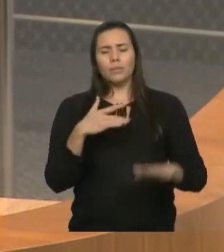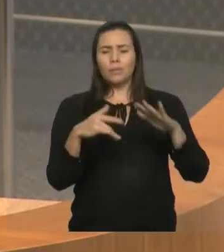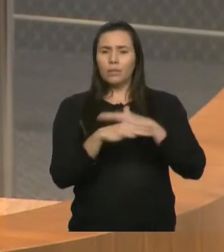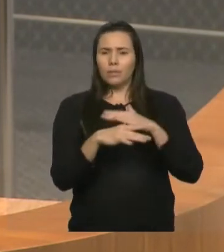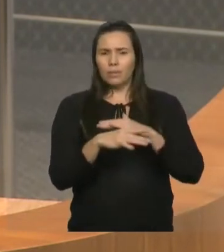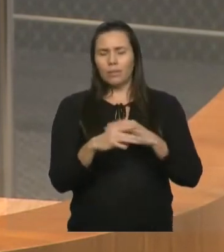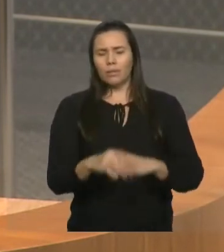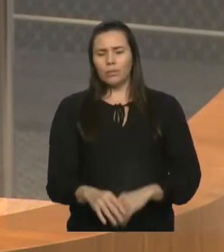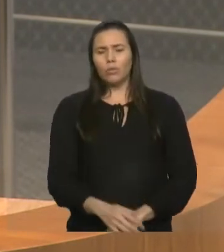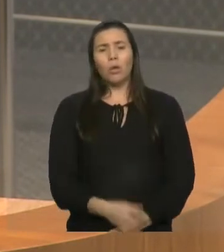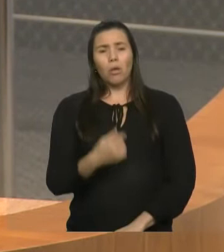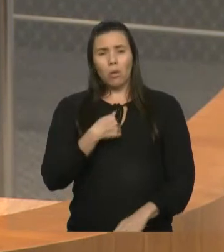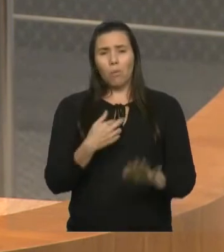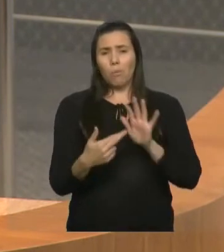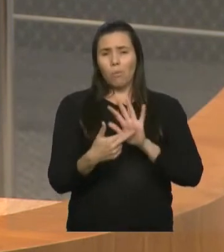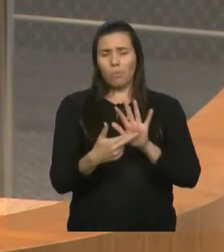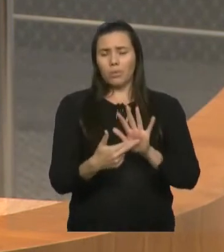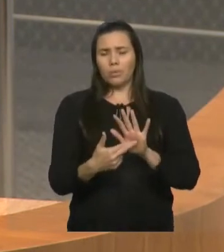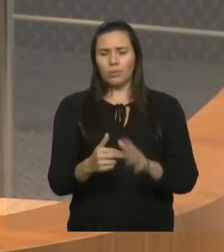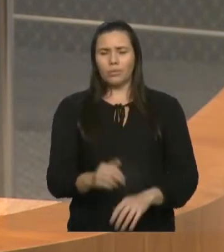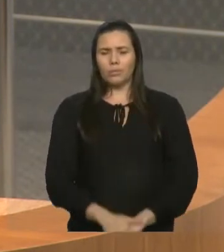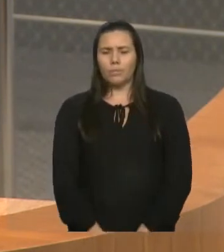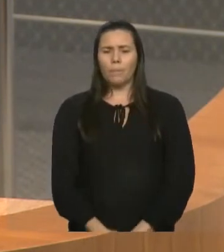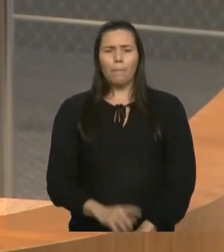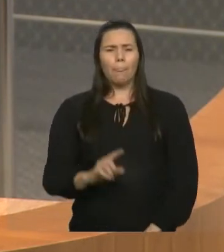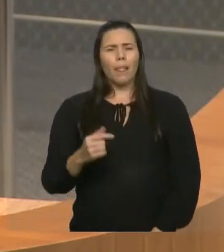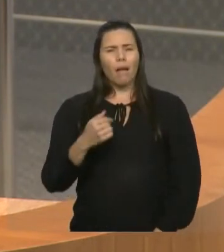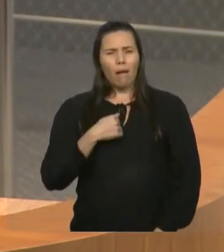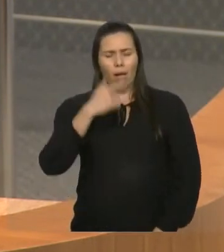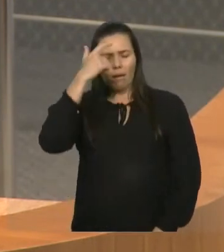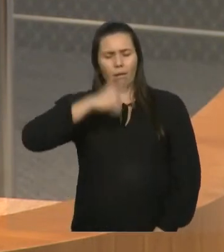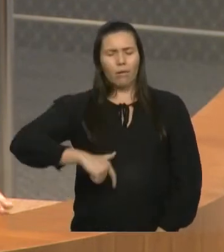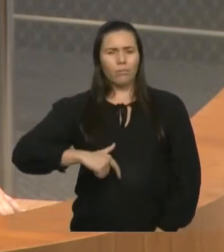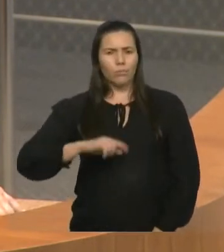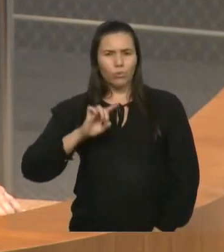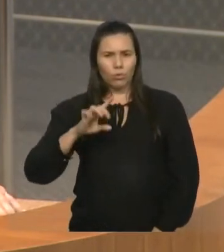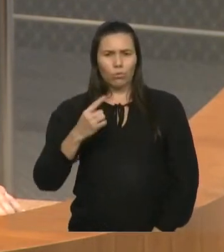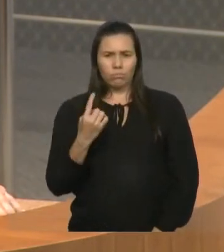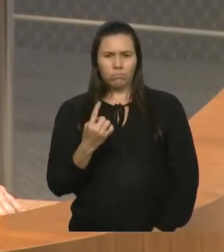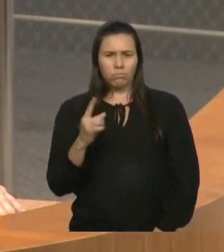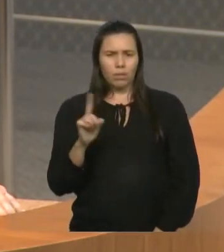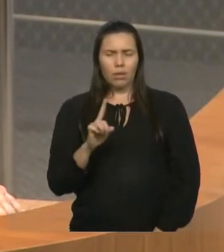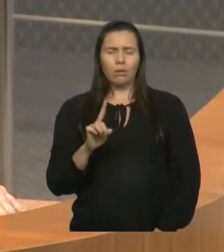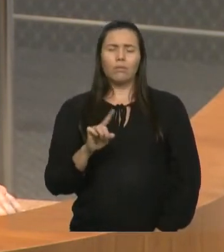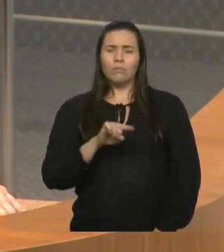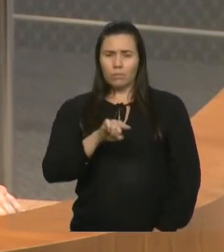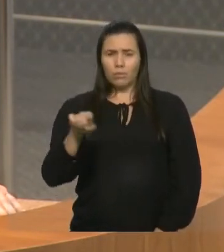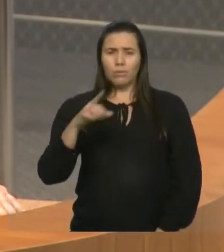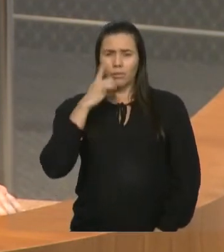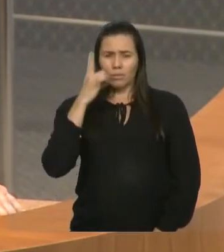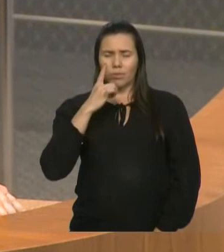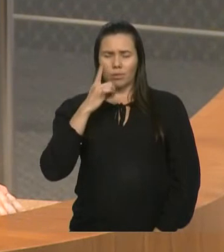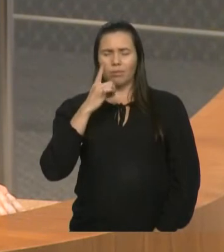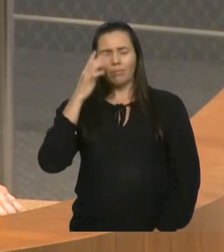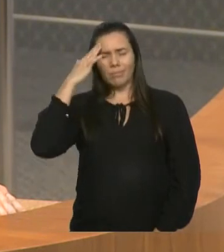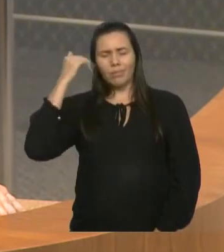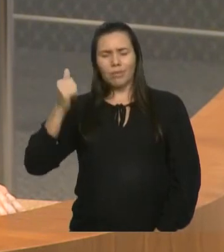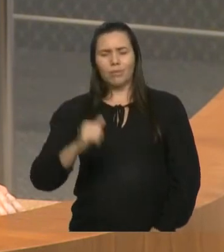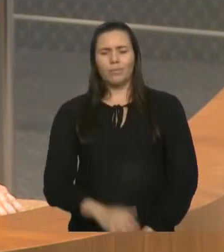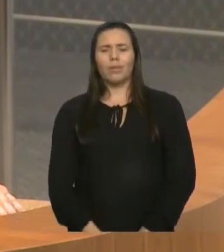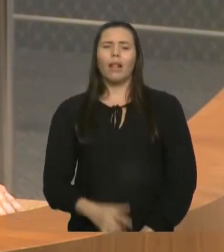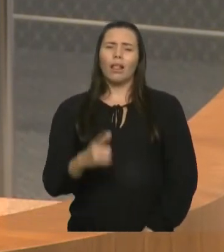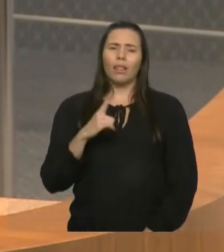Mas não sou eu, mas todos os deputados sabem que há uma burocracia, há uma demora,